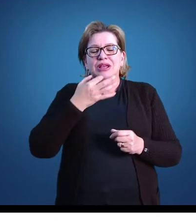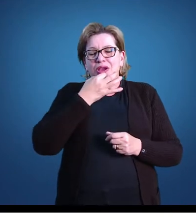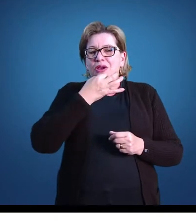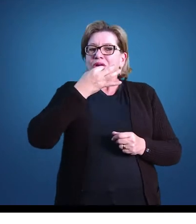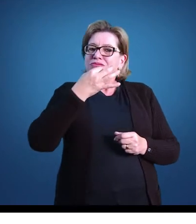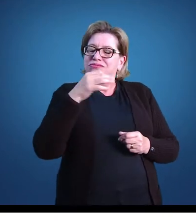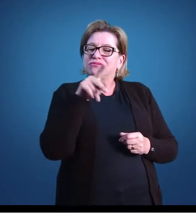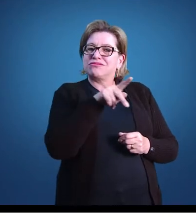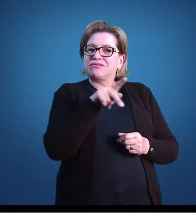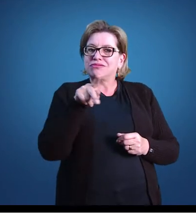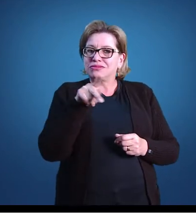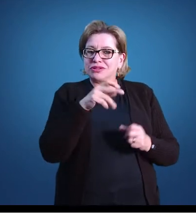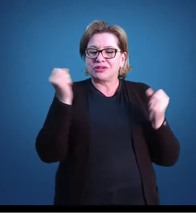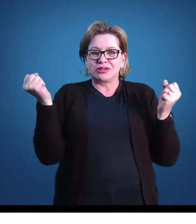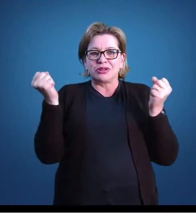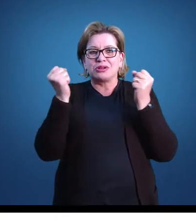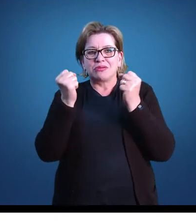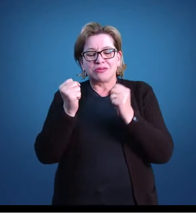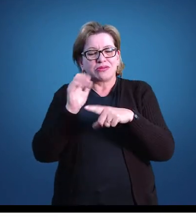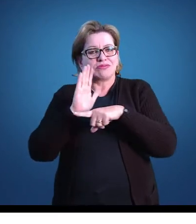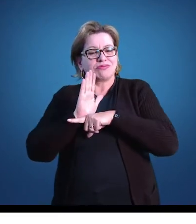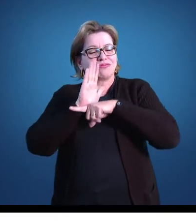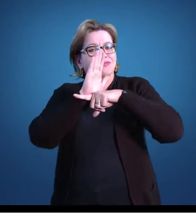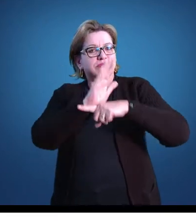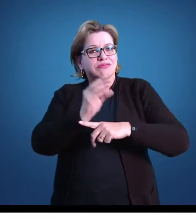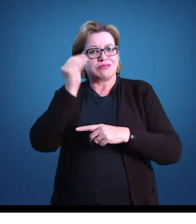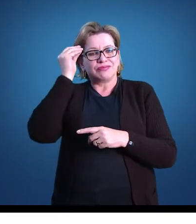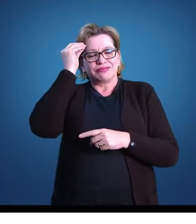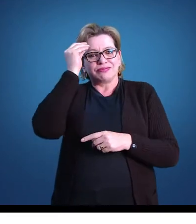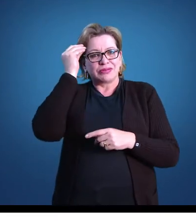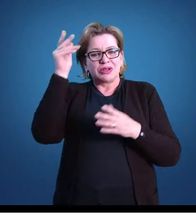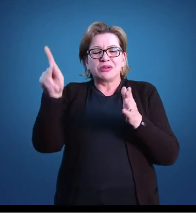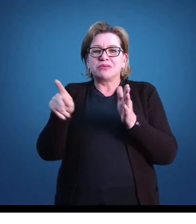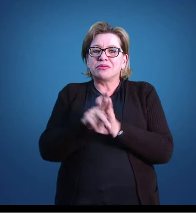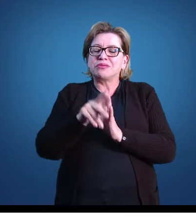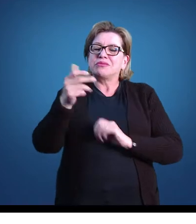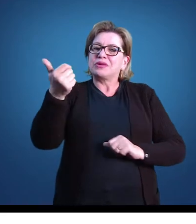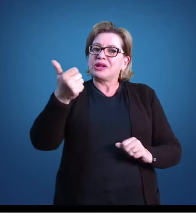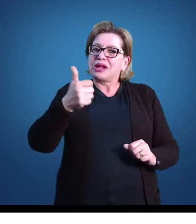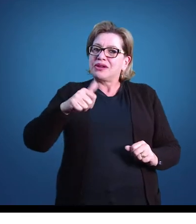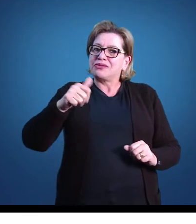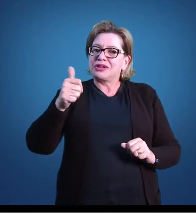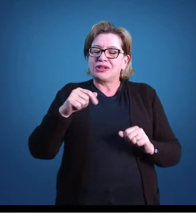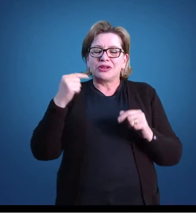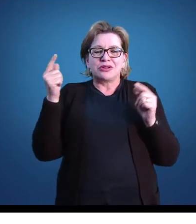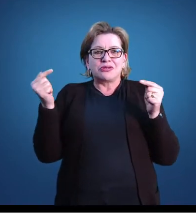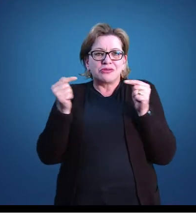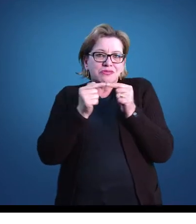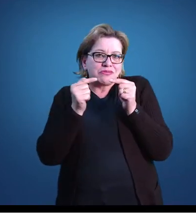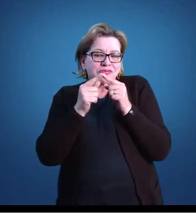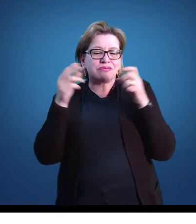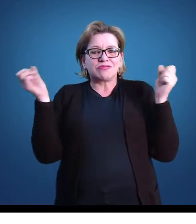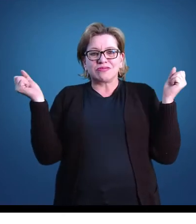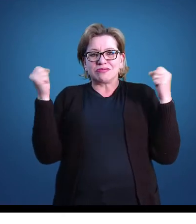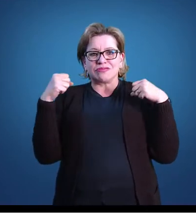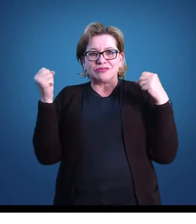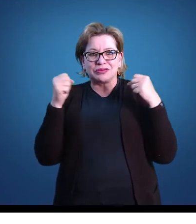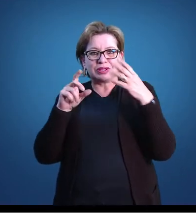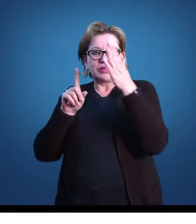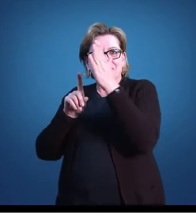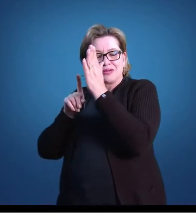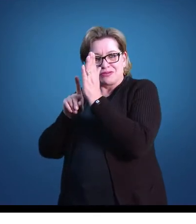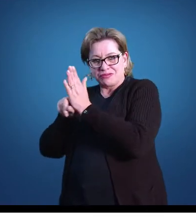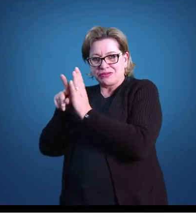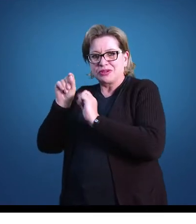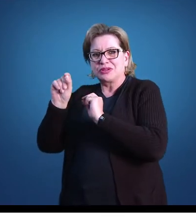nos auxiliar nessa reflexão a respeito da avaliação considerando a especificidade da educação física. Professora Maria